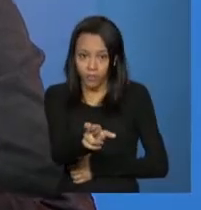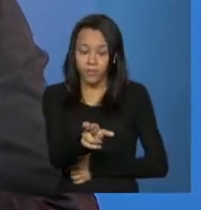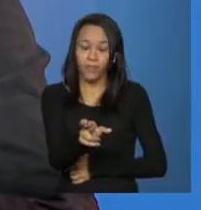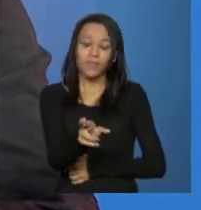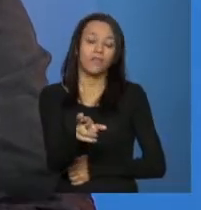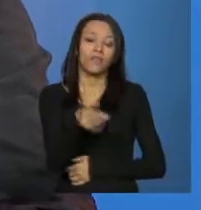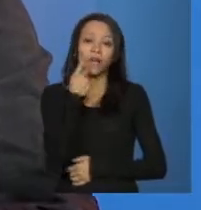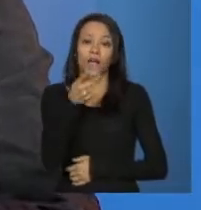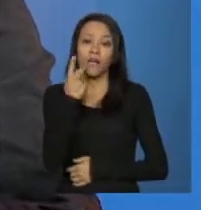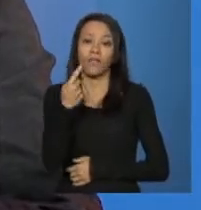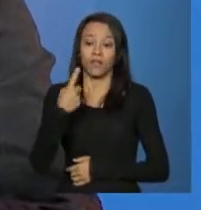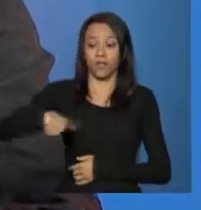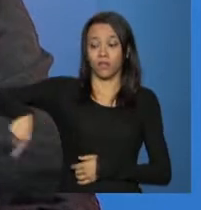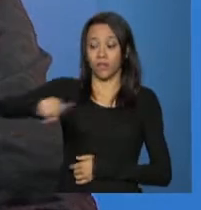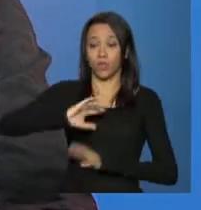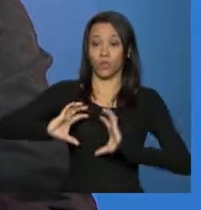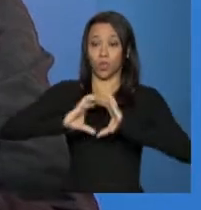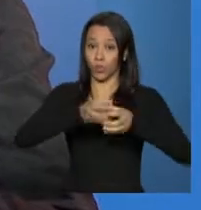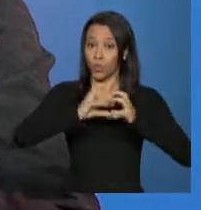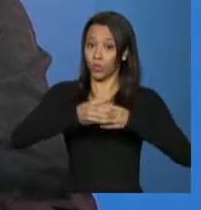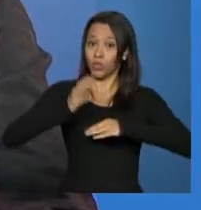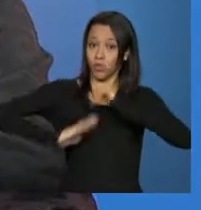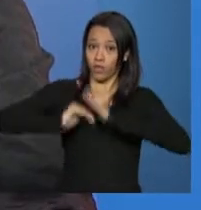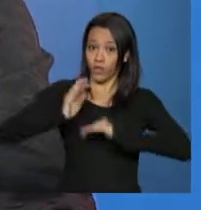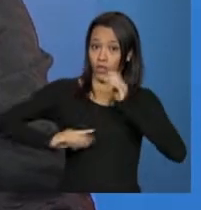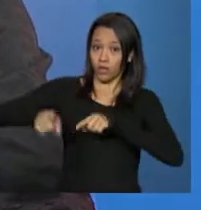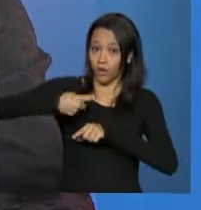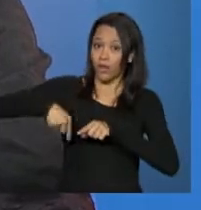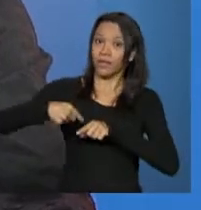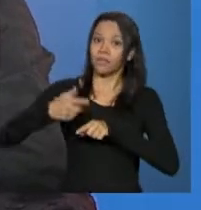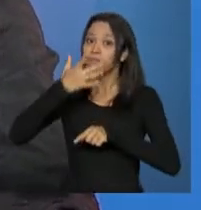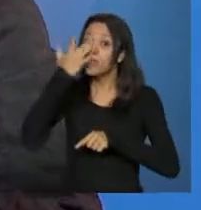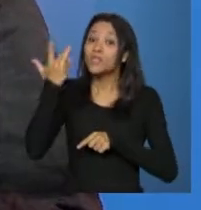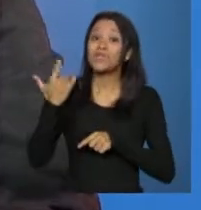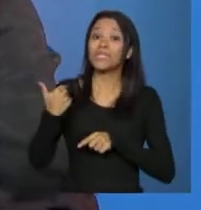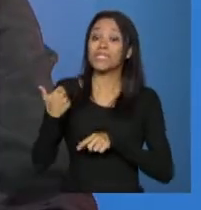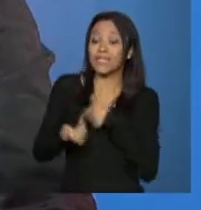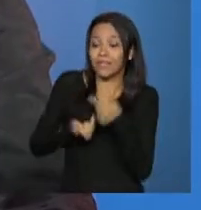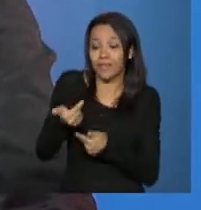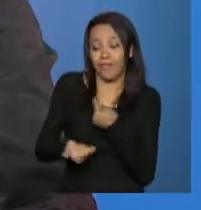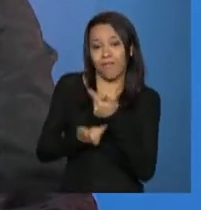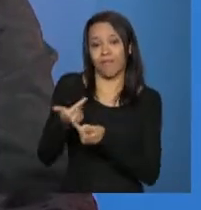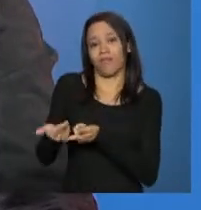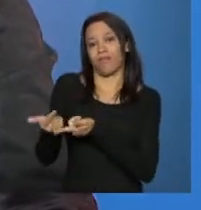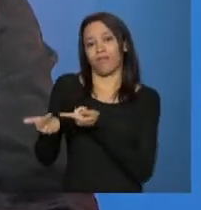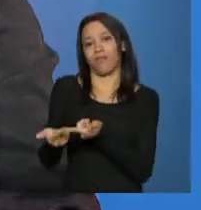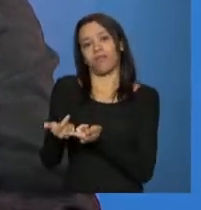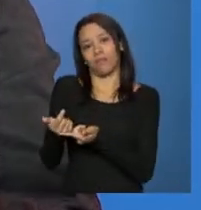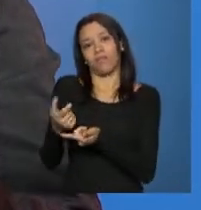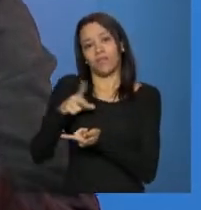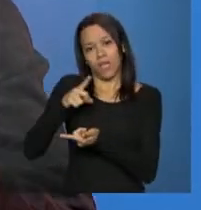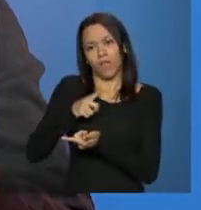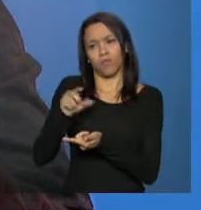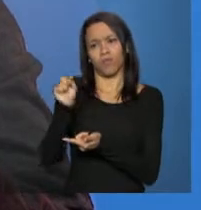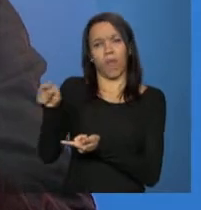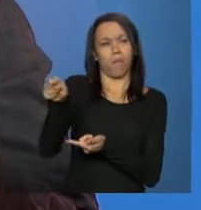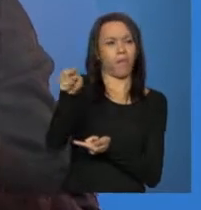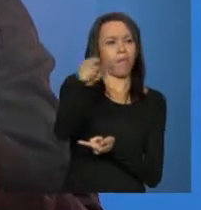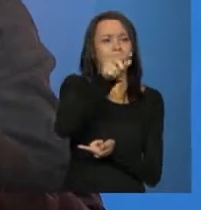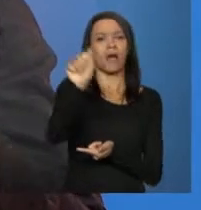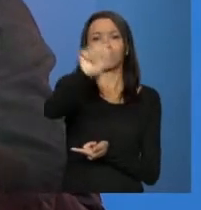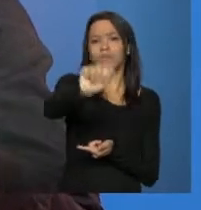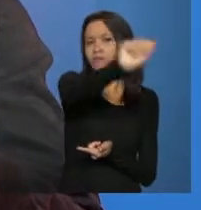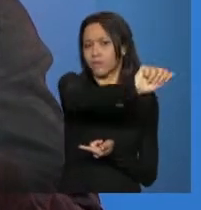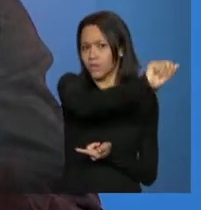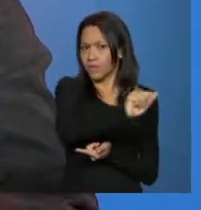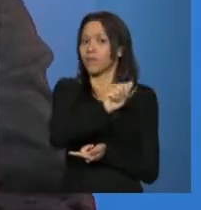a gente está falando das pessoas envolvidas no serviço como a gente tem entidades que são totalmente de